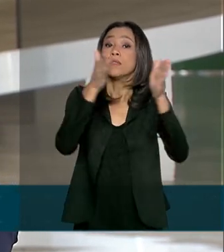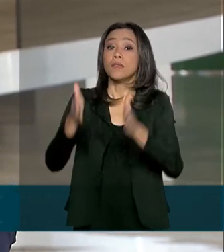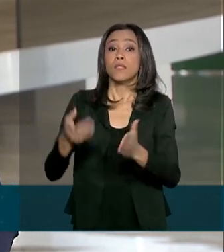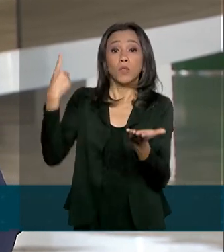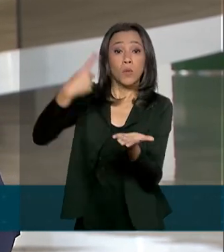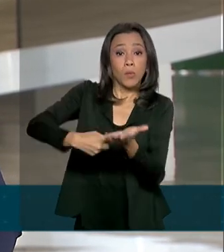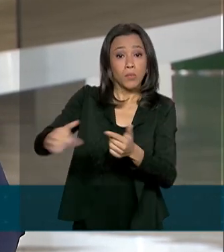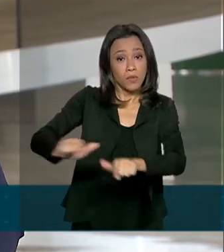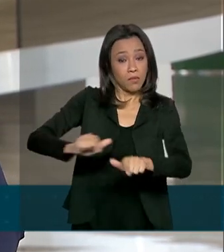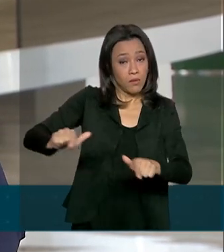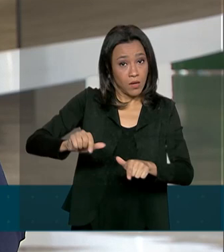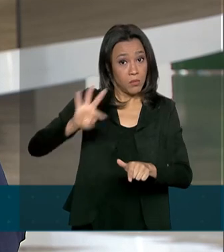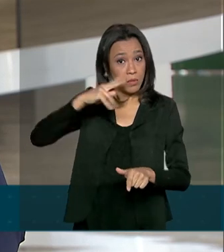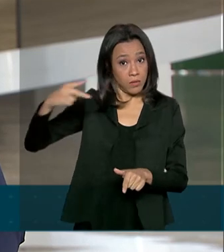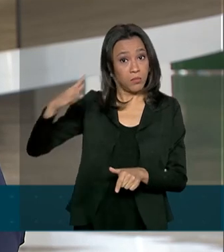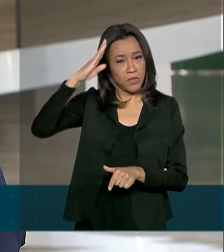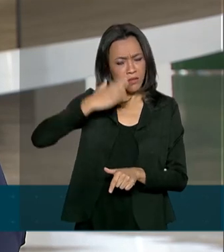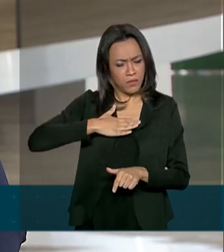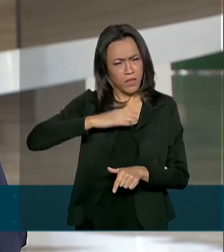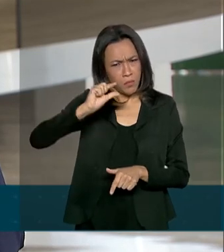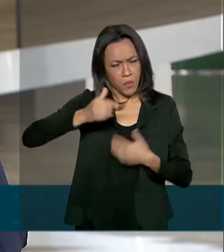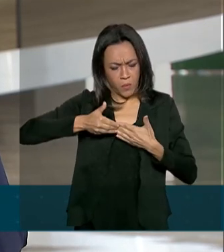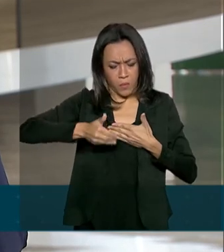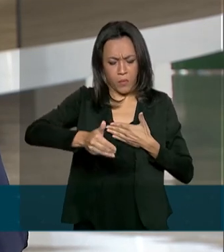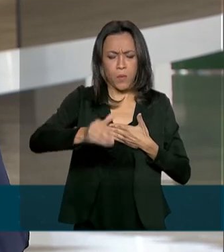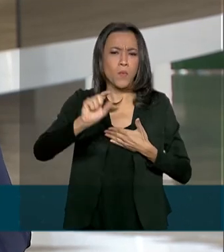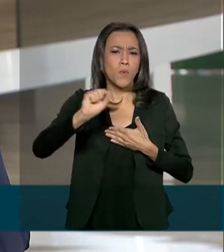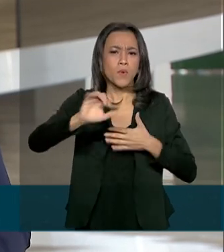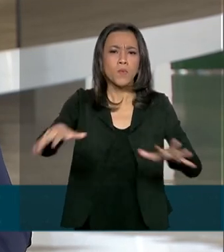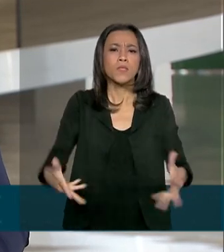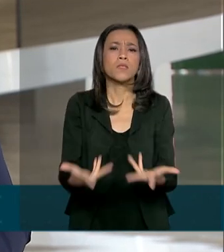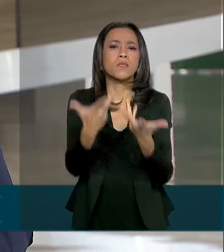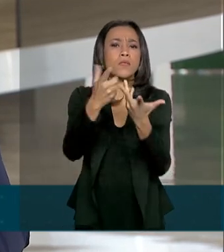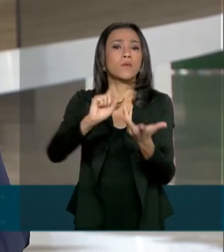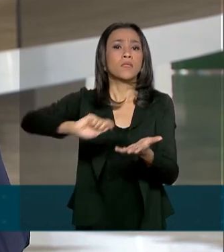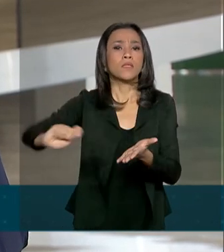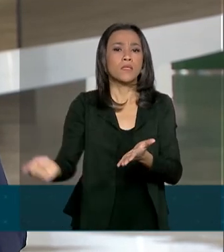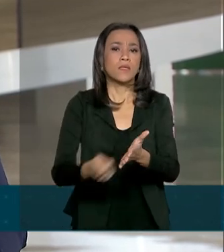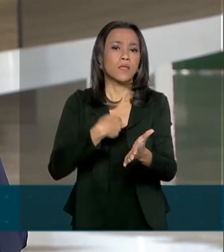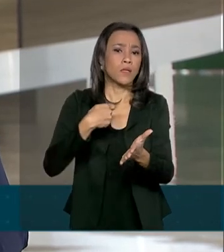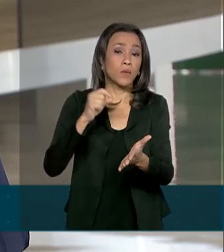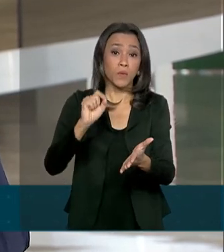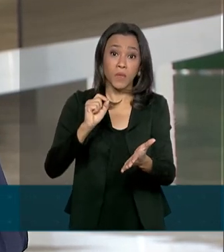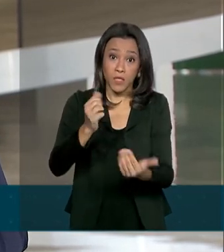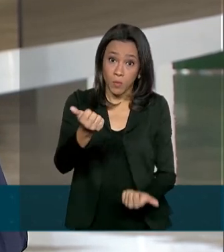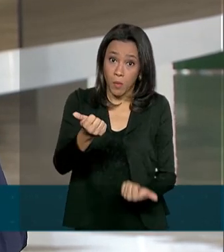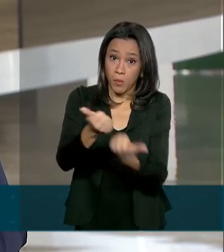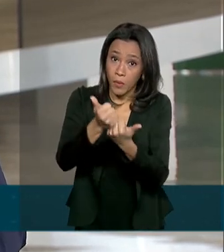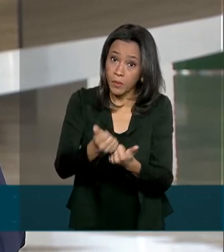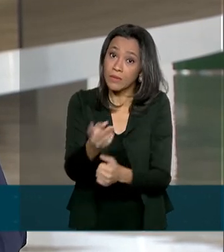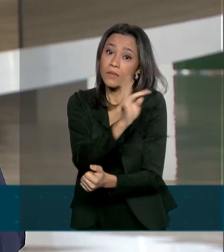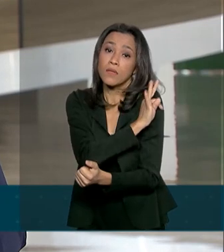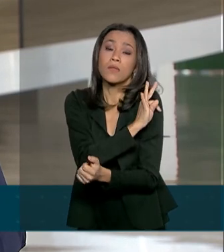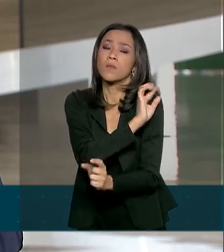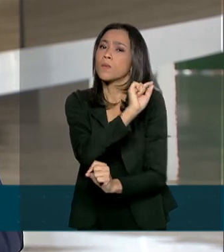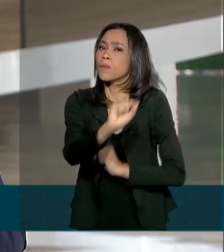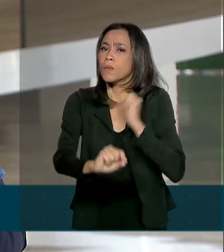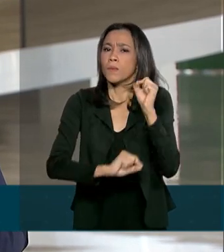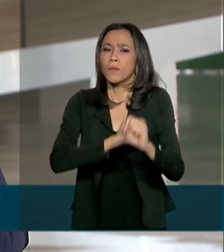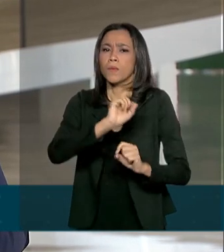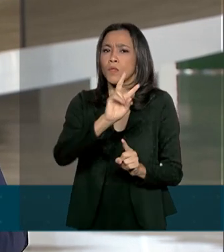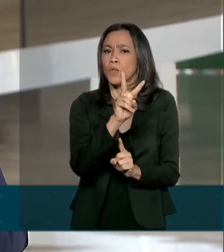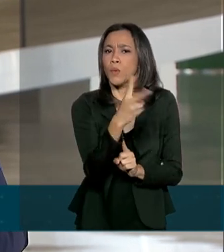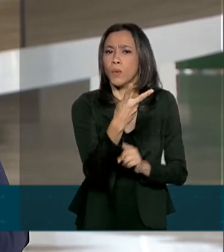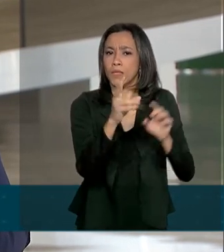Jair Bolsonaro, ele deve participar daqui a pouquinho de uma cerimônia para assinatura de um termo de cooperação técnica que reúne dois